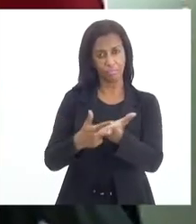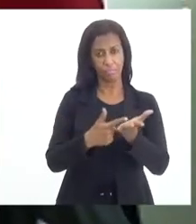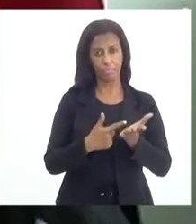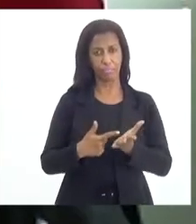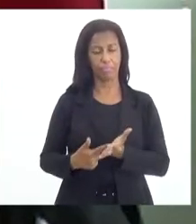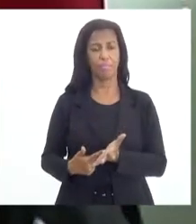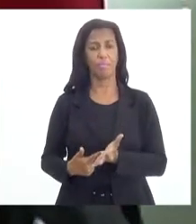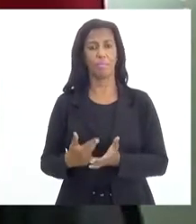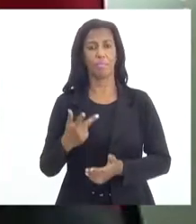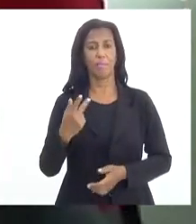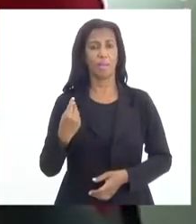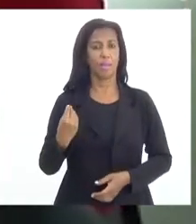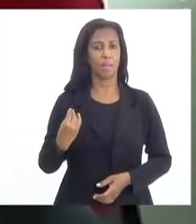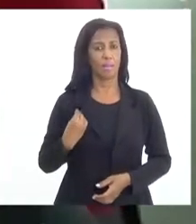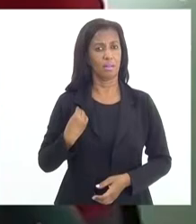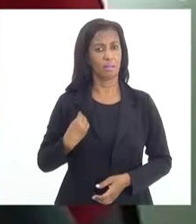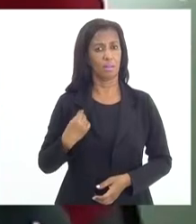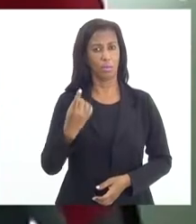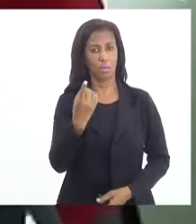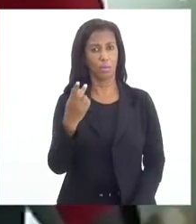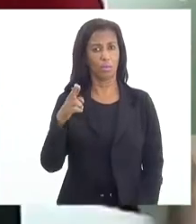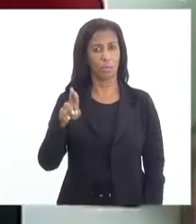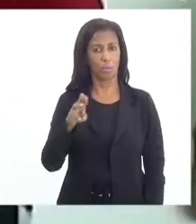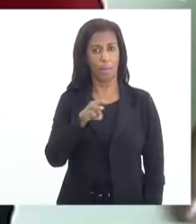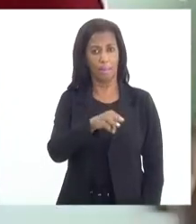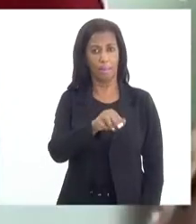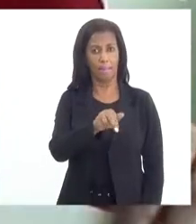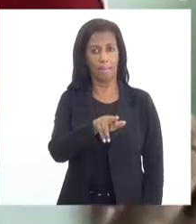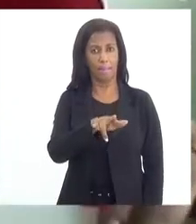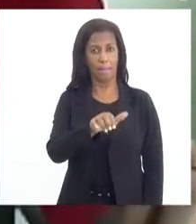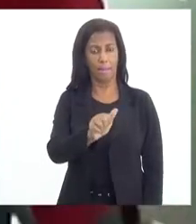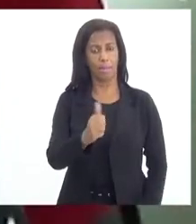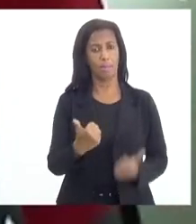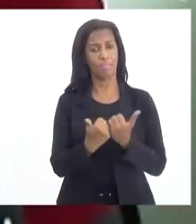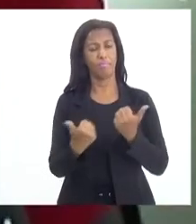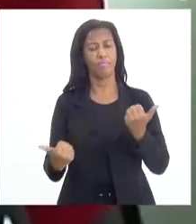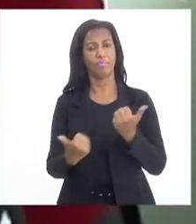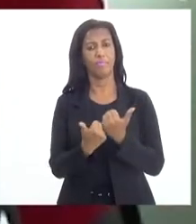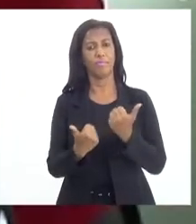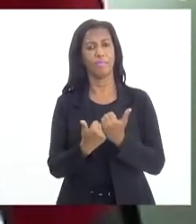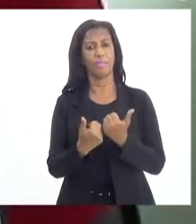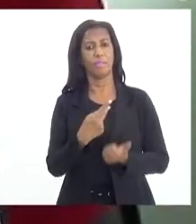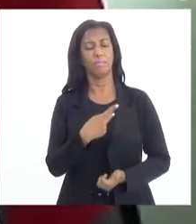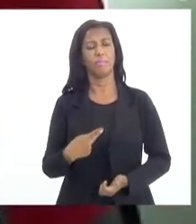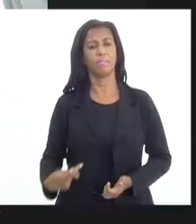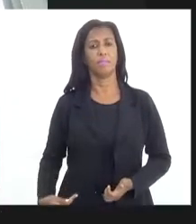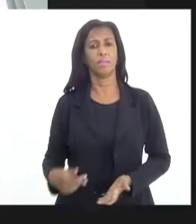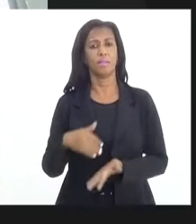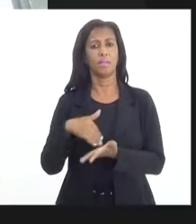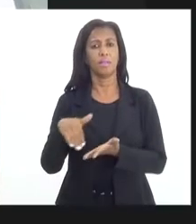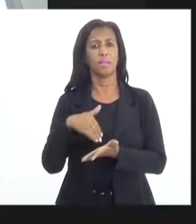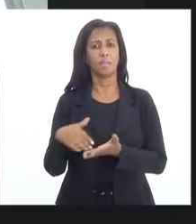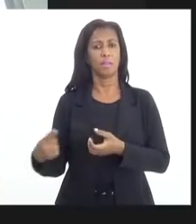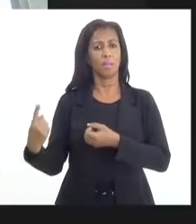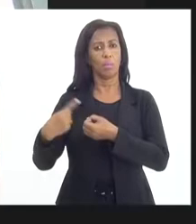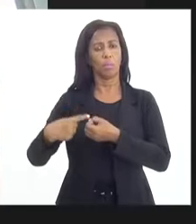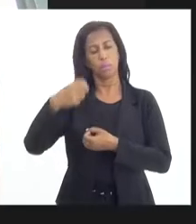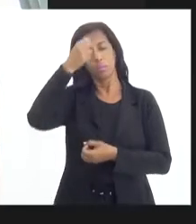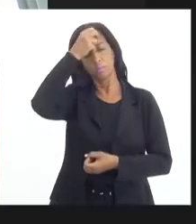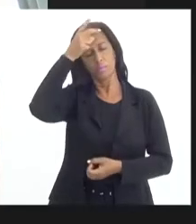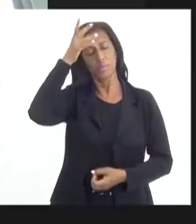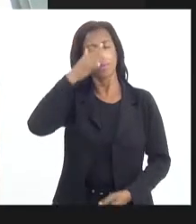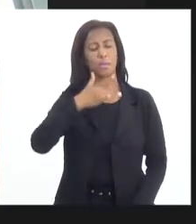eu quero registrar a presença da doutora Maria Augusta, vice-presidente do Conselho de Secretarias Municipais de Saúde,